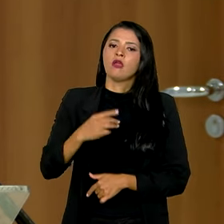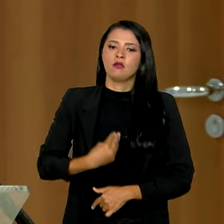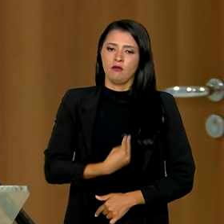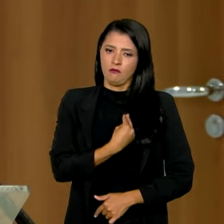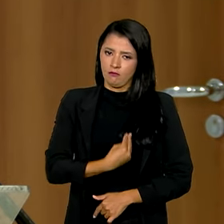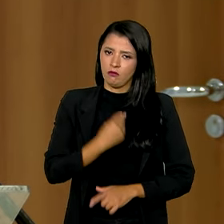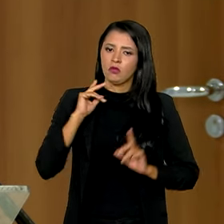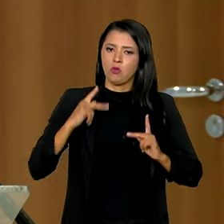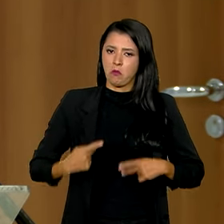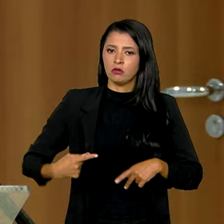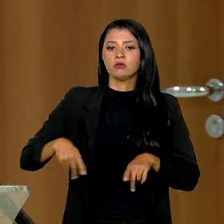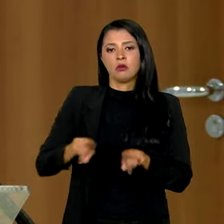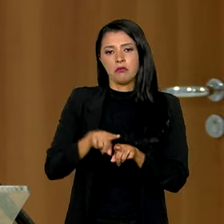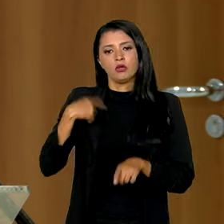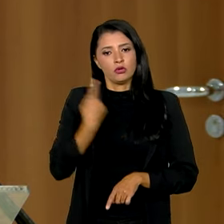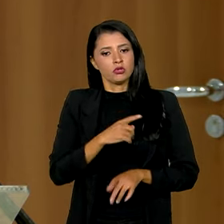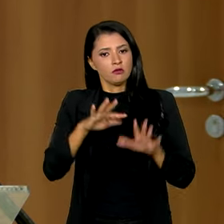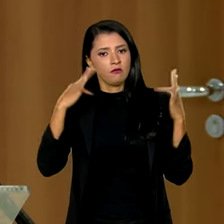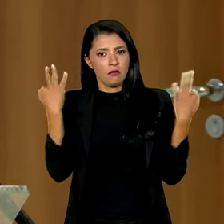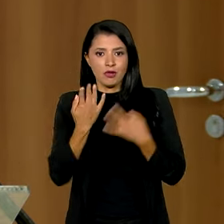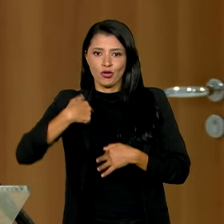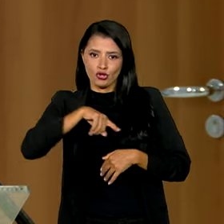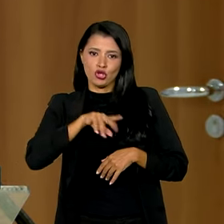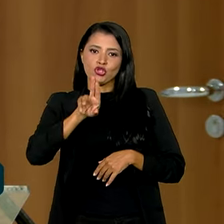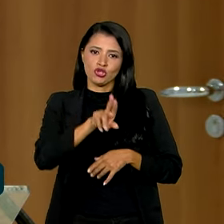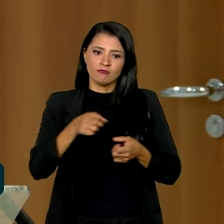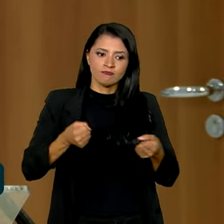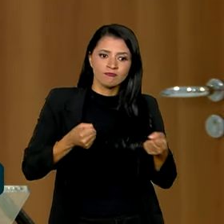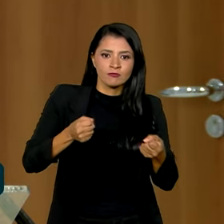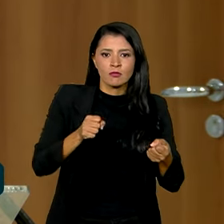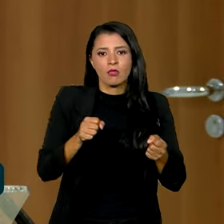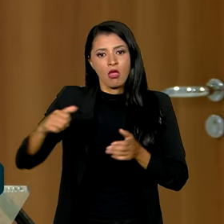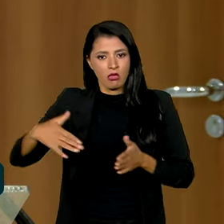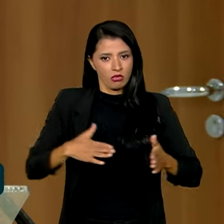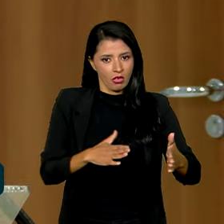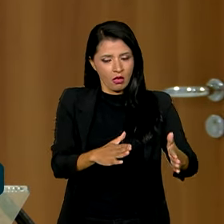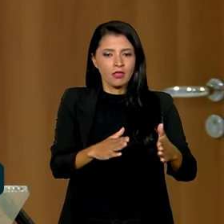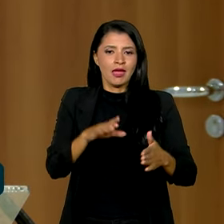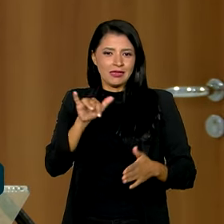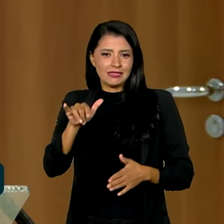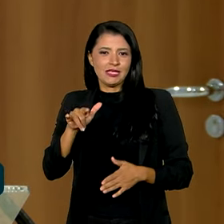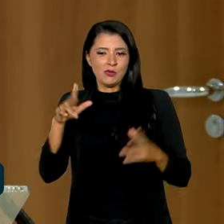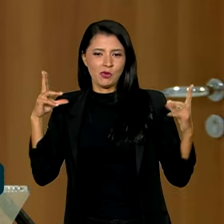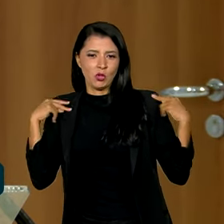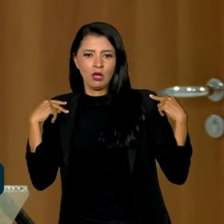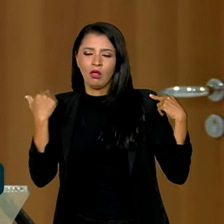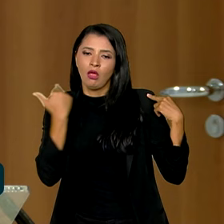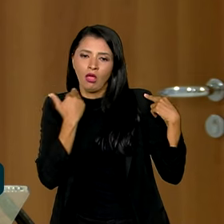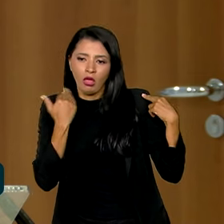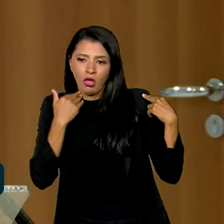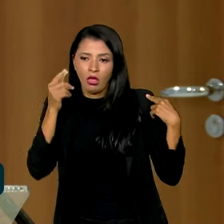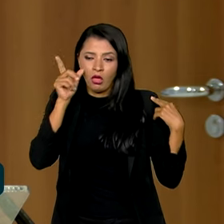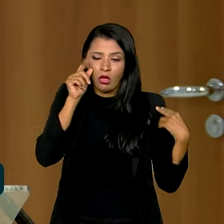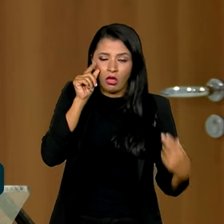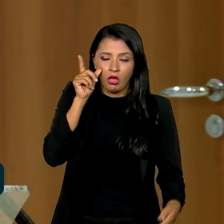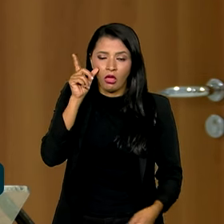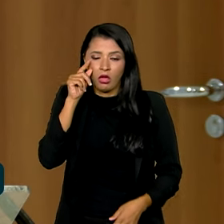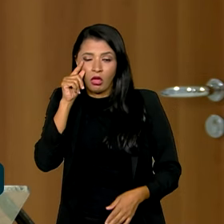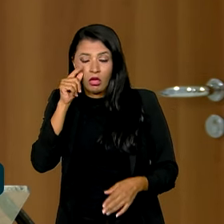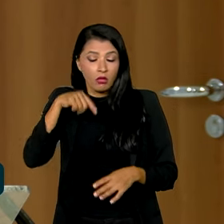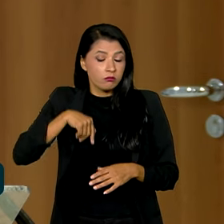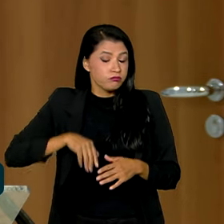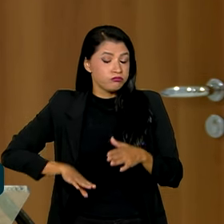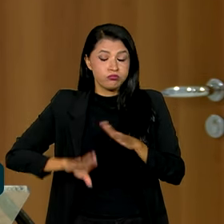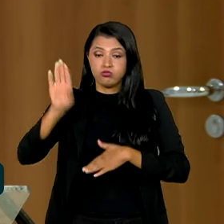na nossa família. Todos nós usamos as estradas. Um motorista cansado, um motorista que extrapola o horário de